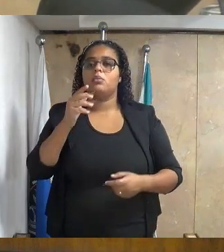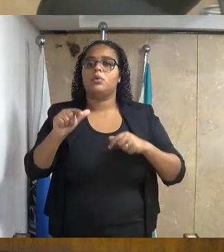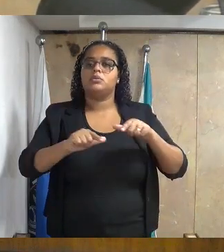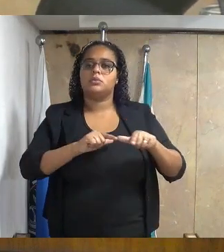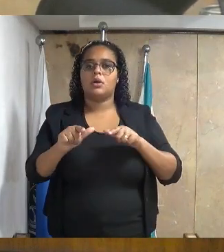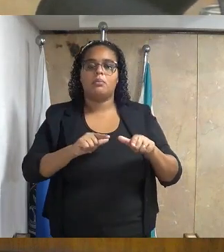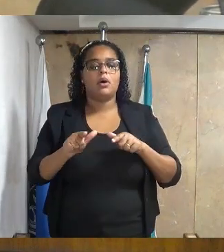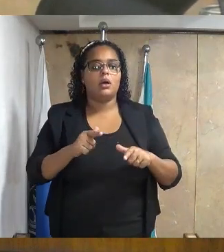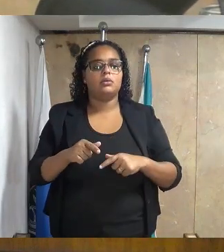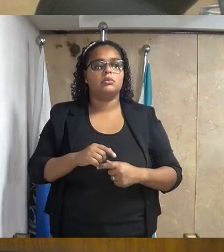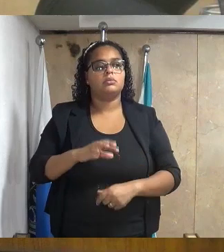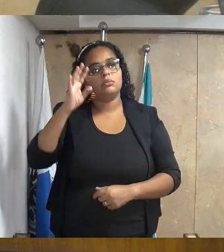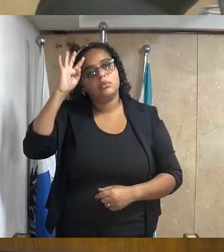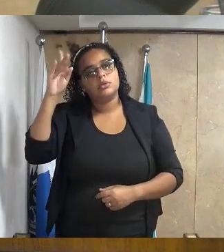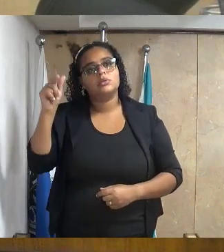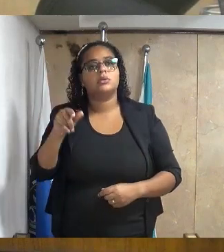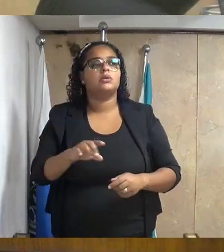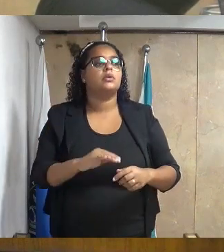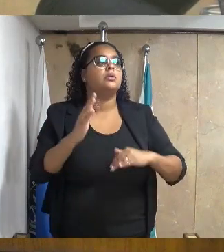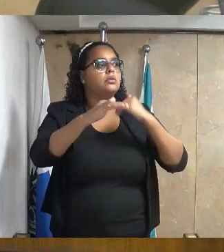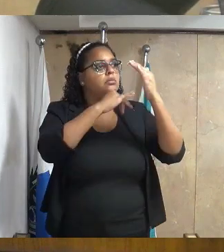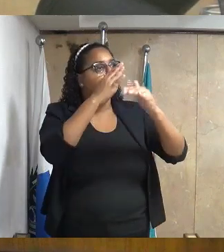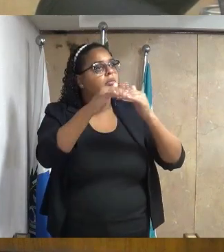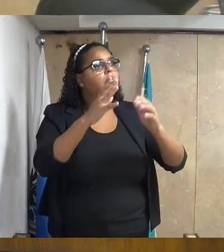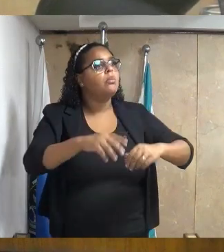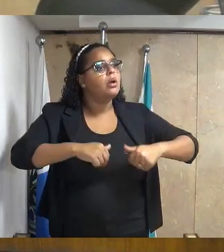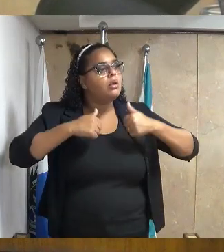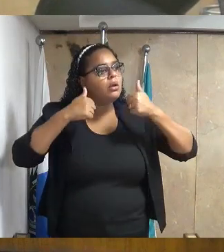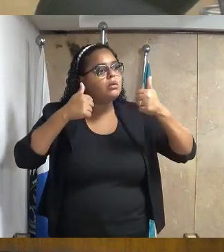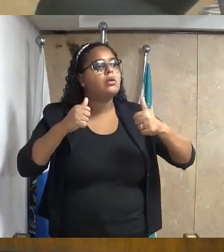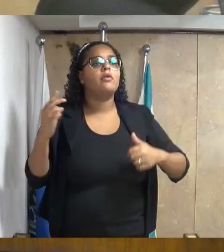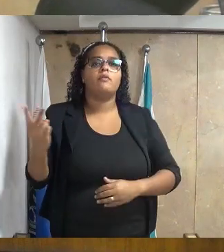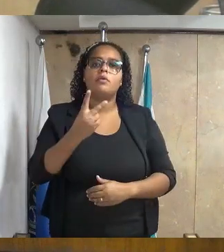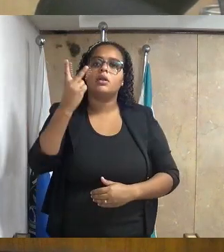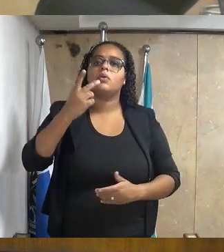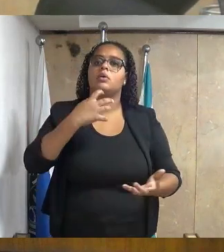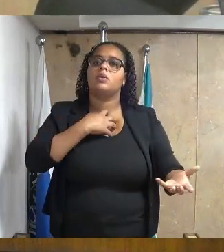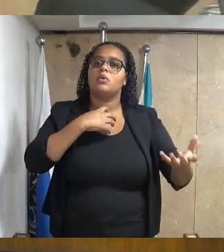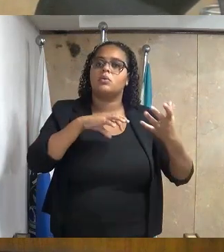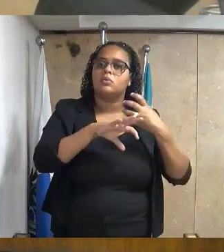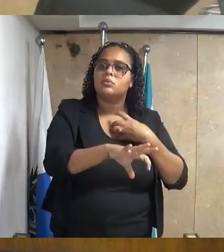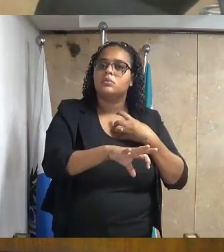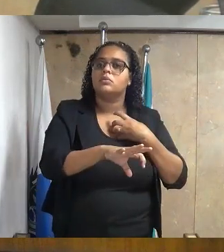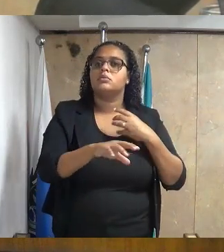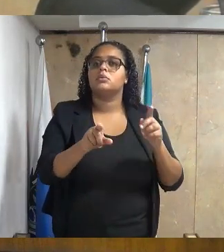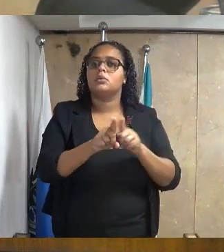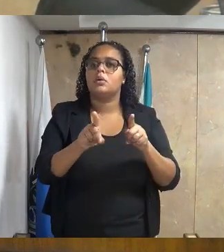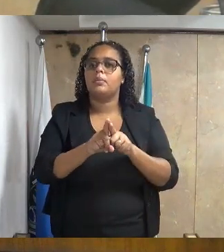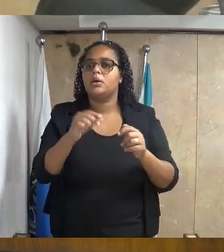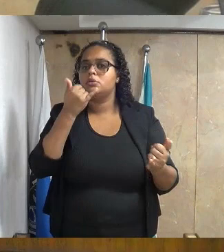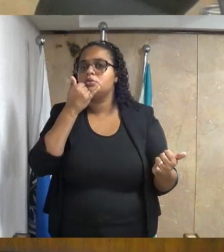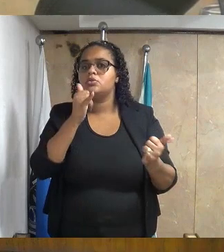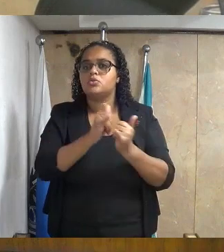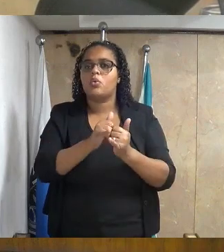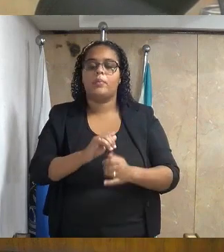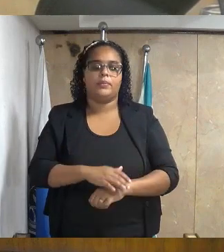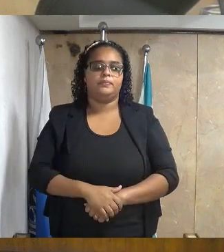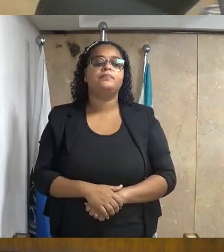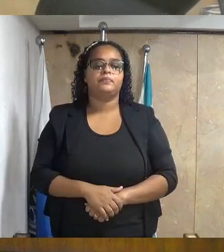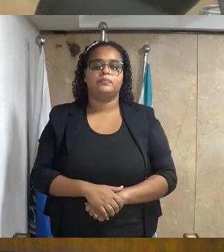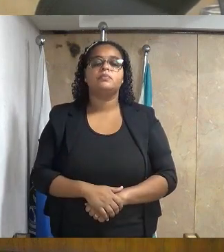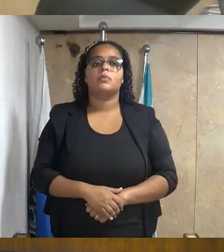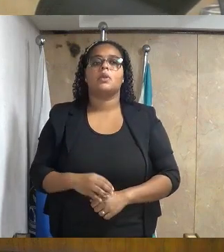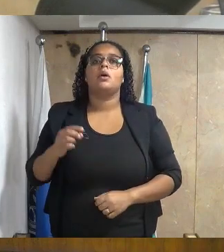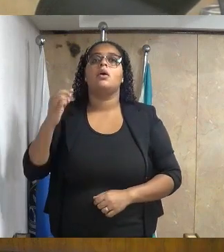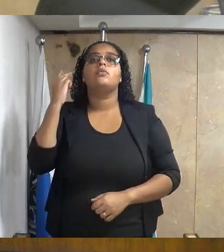incansável trabalho em prol da difusão do Evangelho e de valores como empatia, tolerância e perdão. Requerimento número